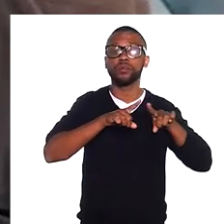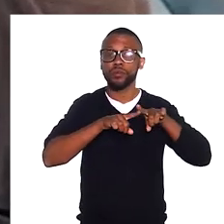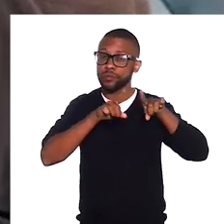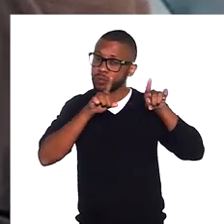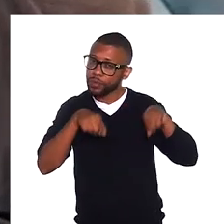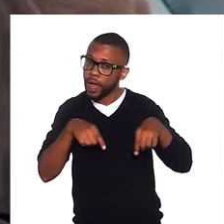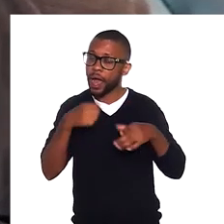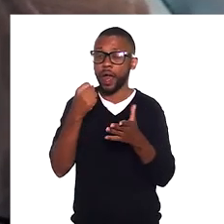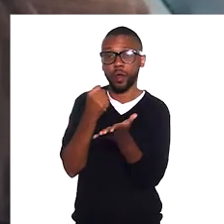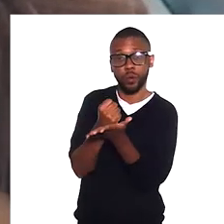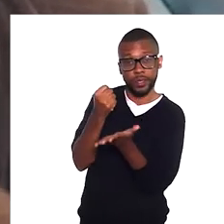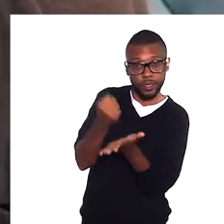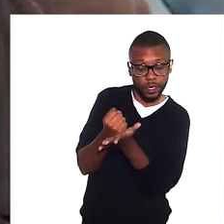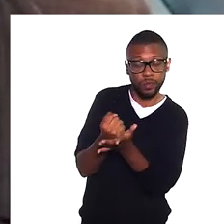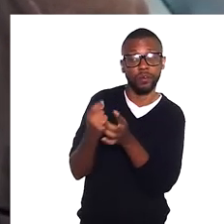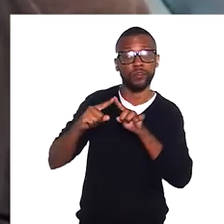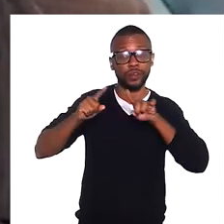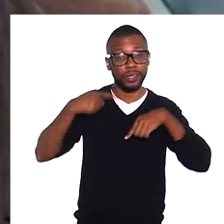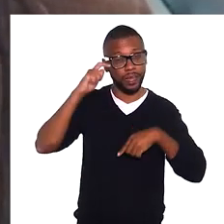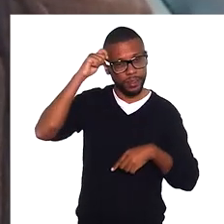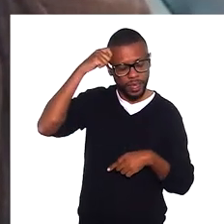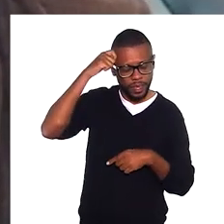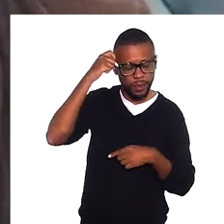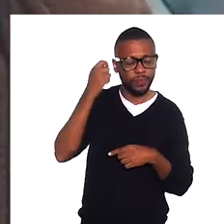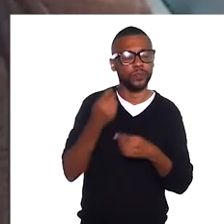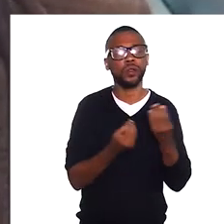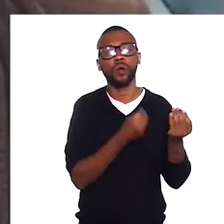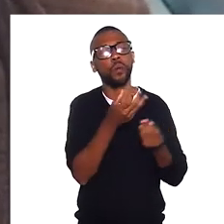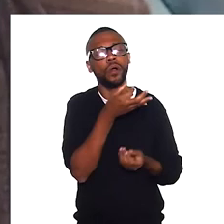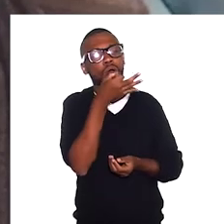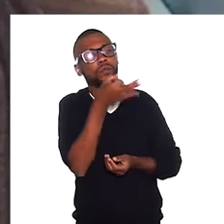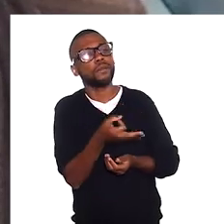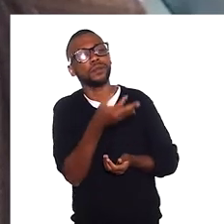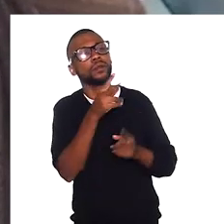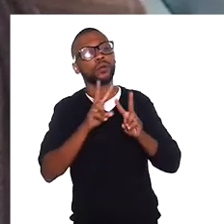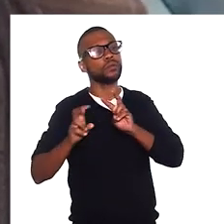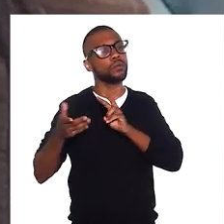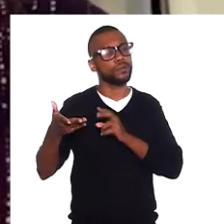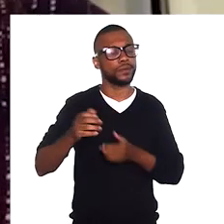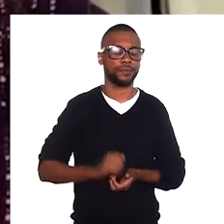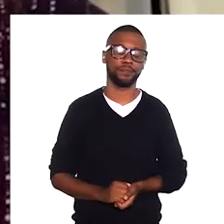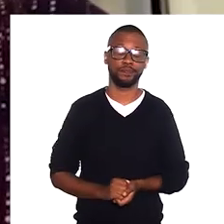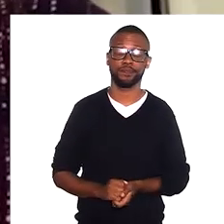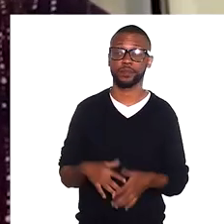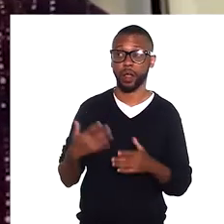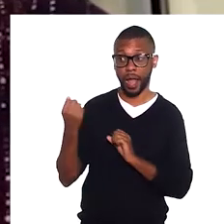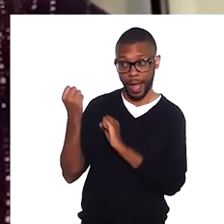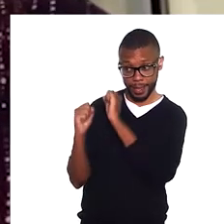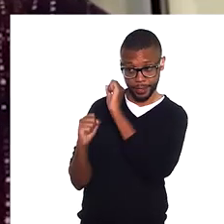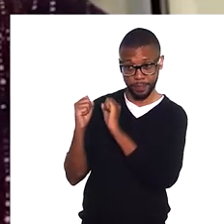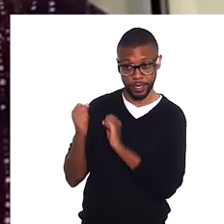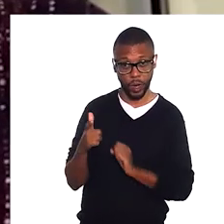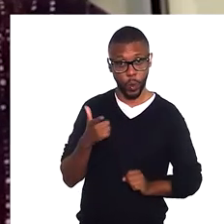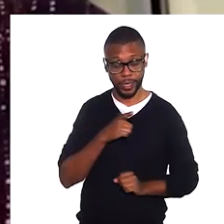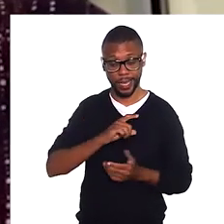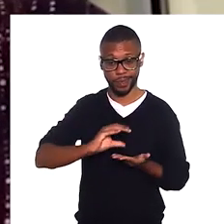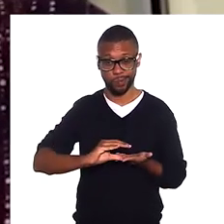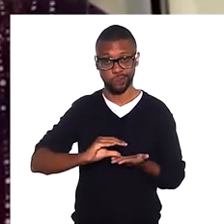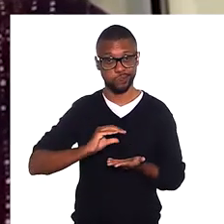quadro funcional. E algumas empresas têm trabalhado com isso. Como é que você vê esse processo? Elas ganham